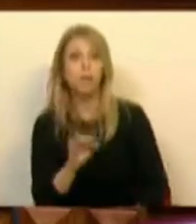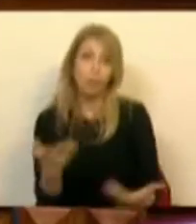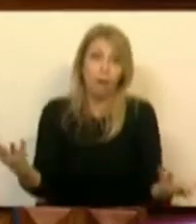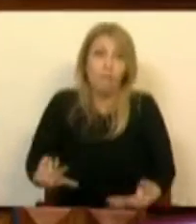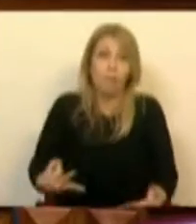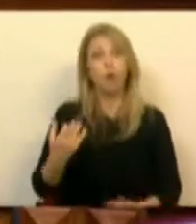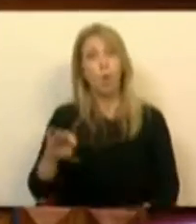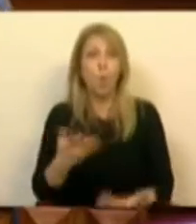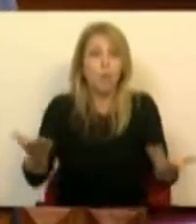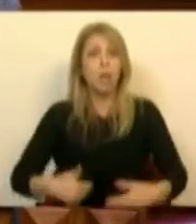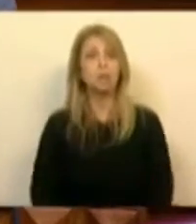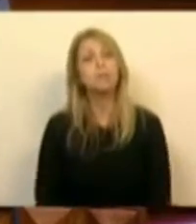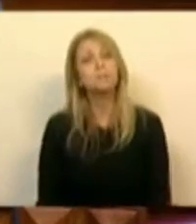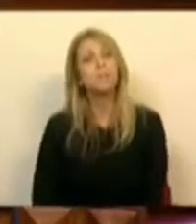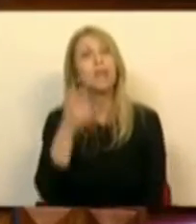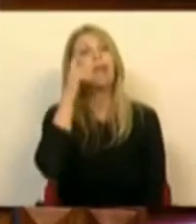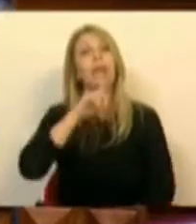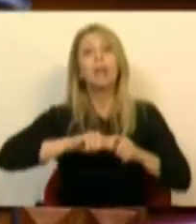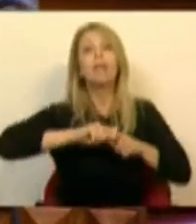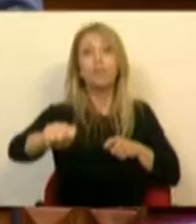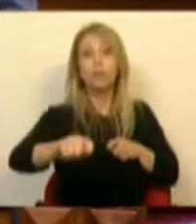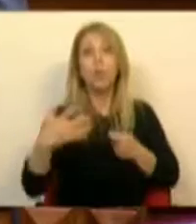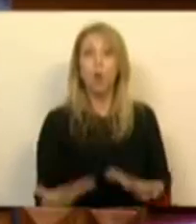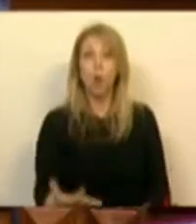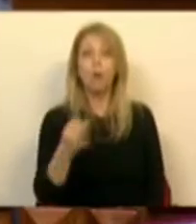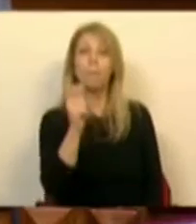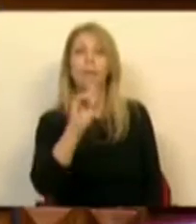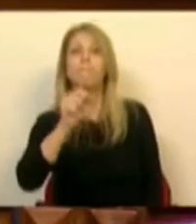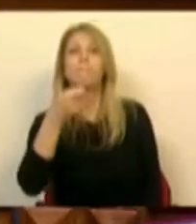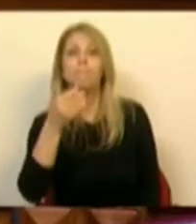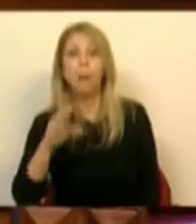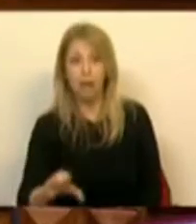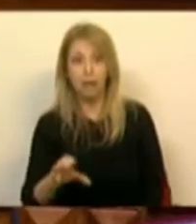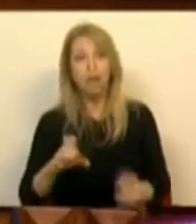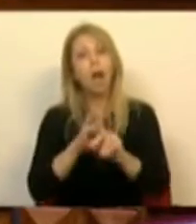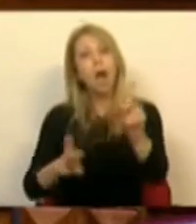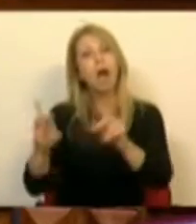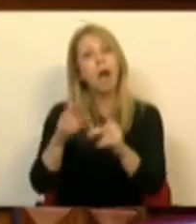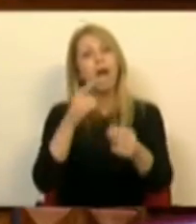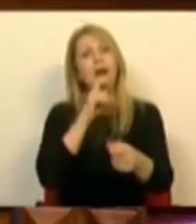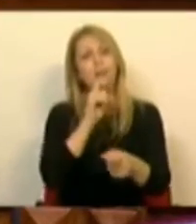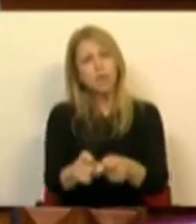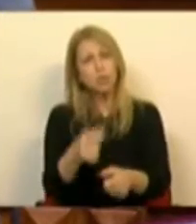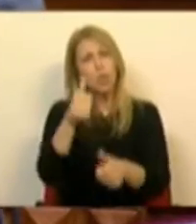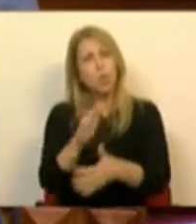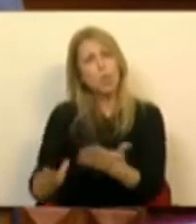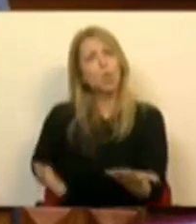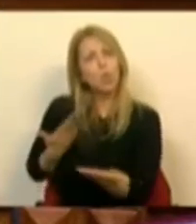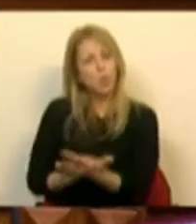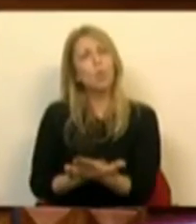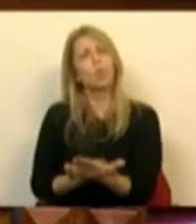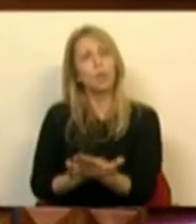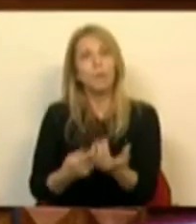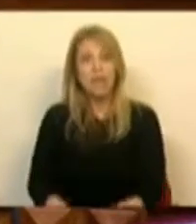Partido Socialista. Quem definiu agora para a PPAC majorações nos futuros avisos